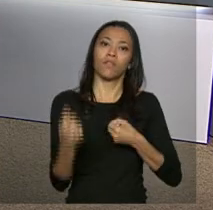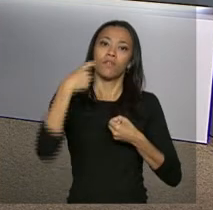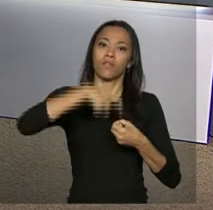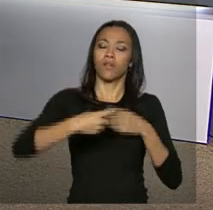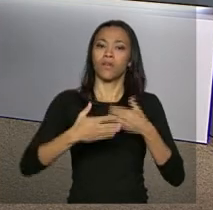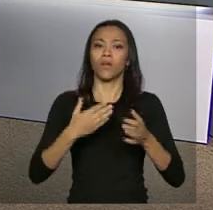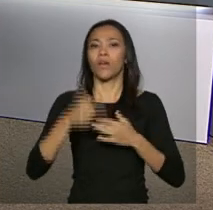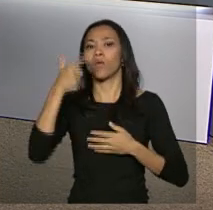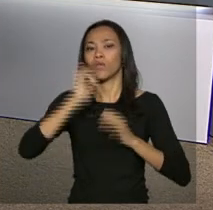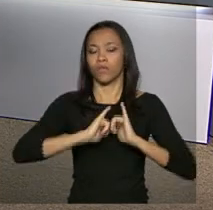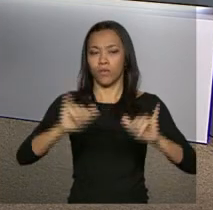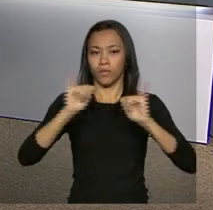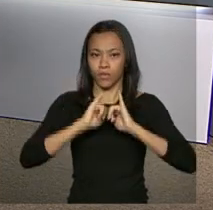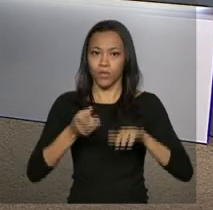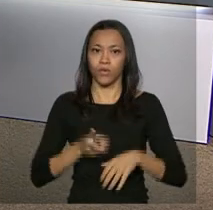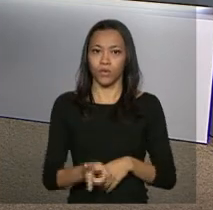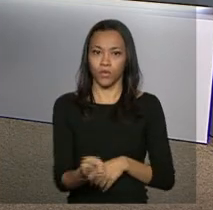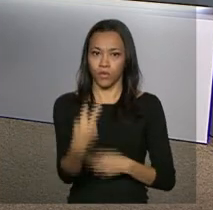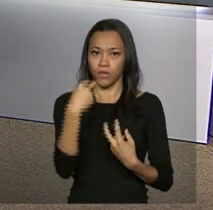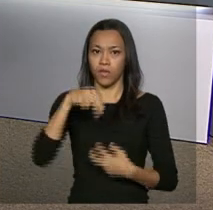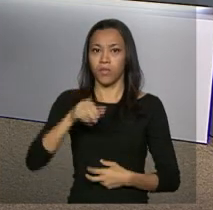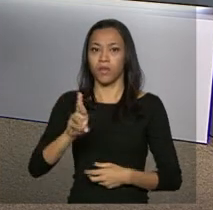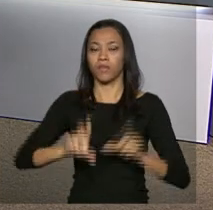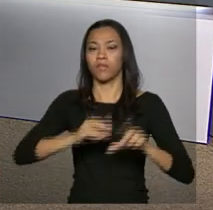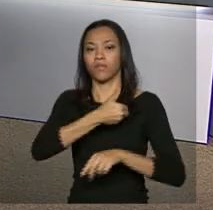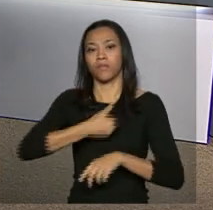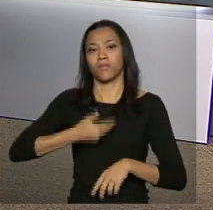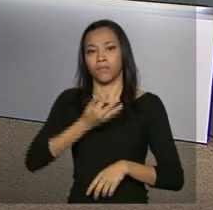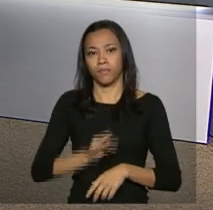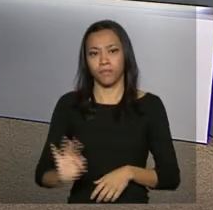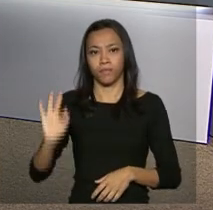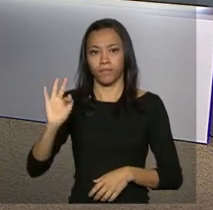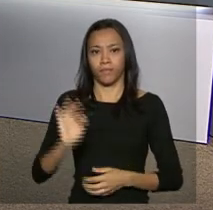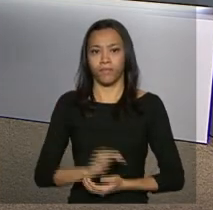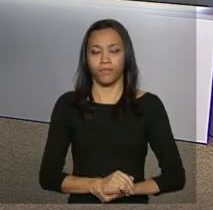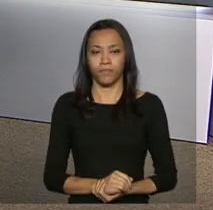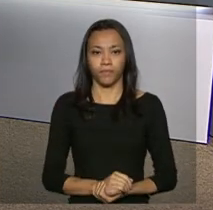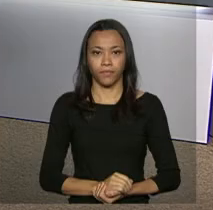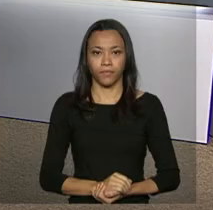momento com outras informações. Continue com a gente, NBR e a TV do Governo Federal.